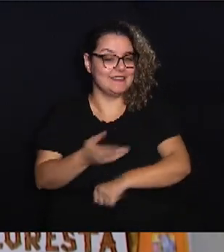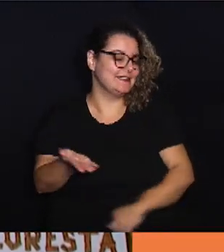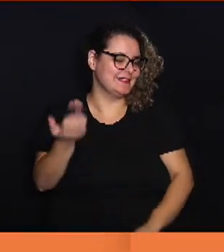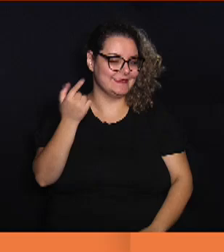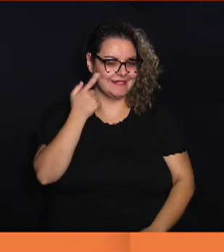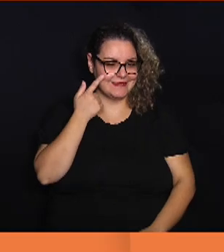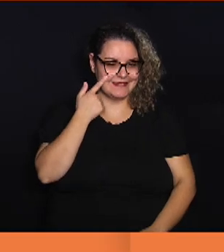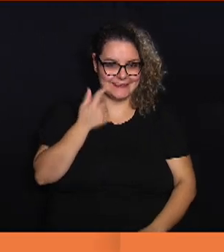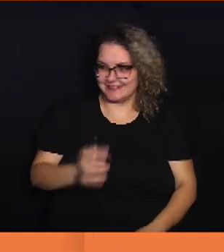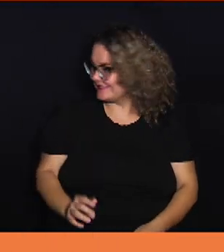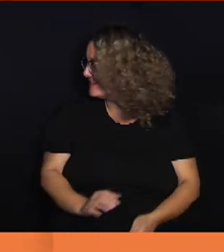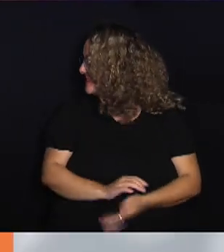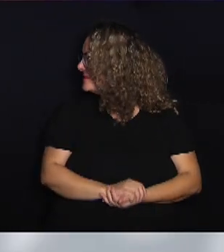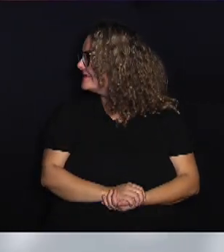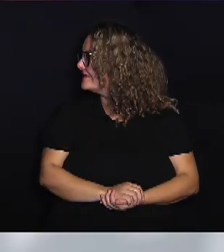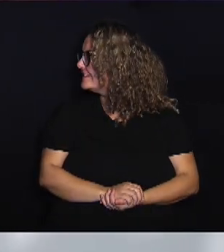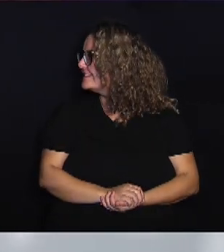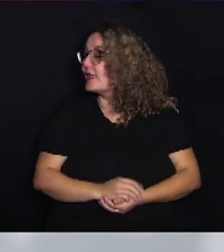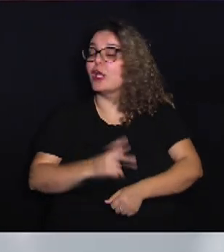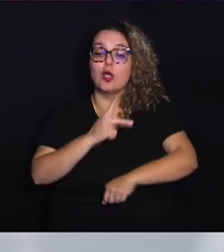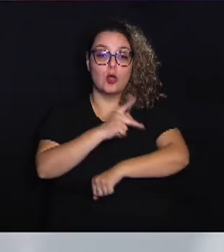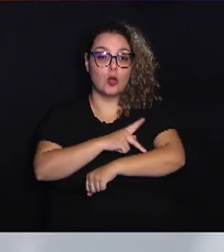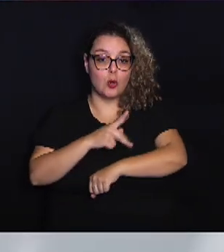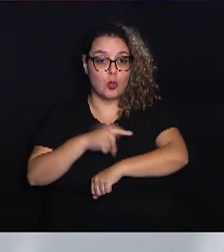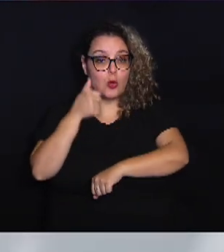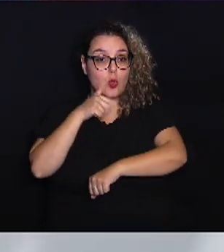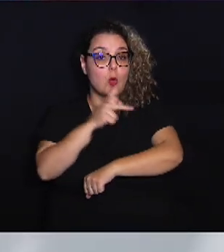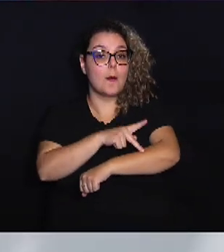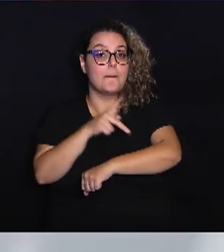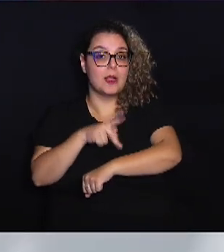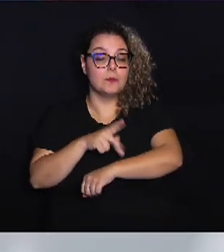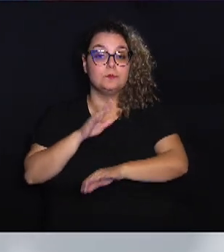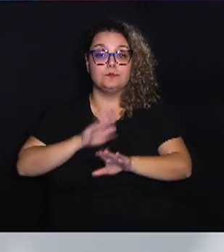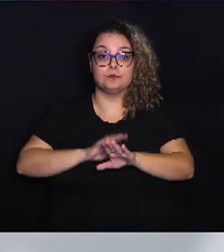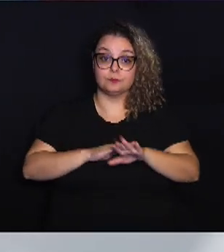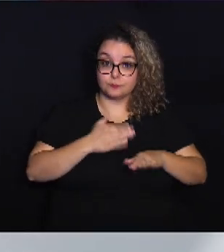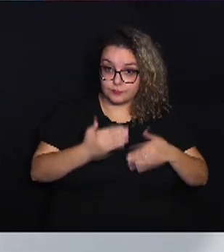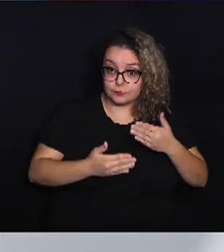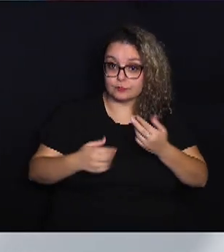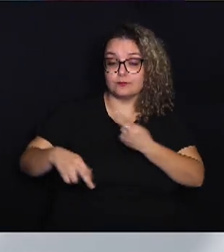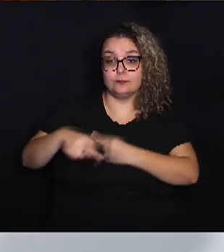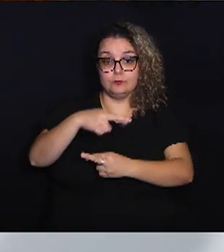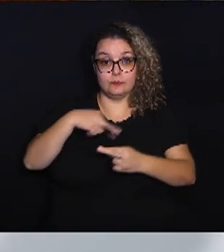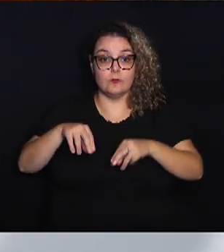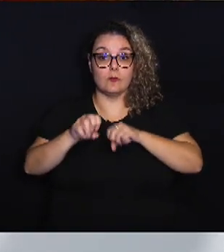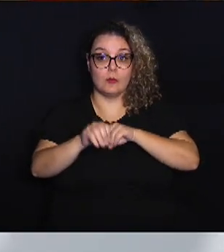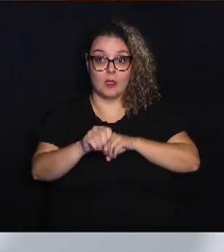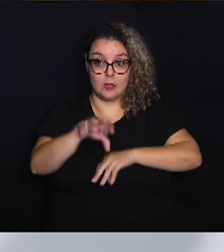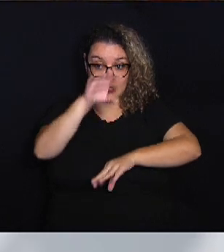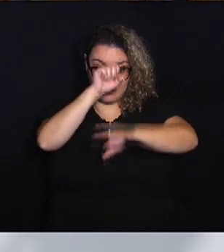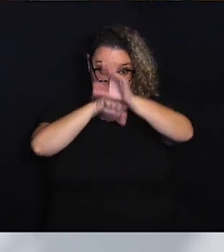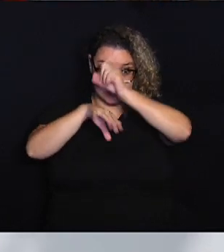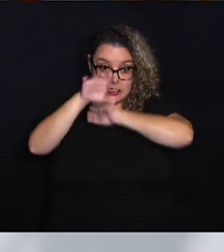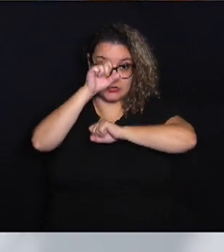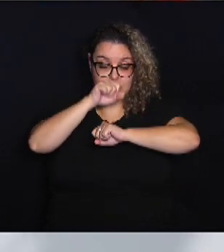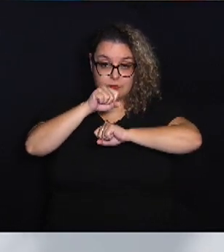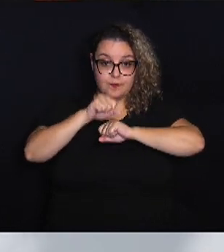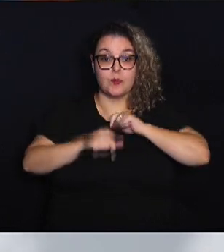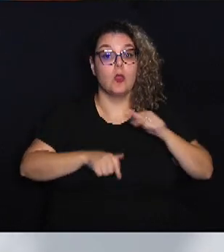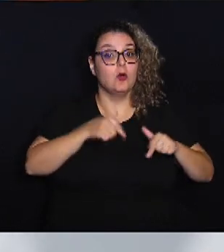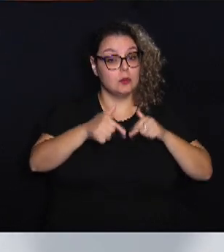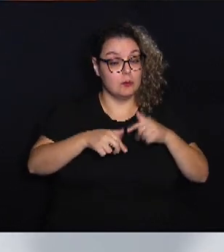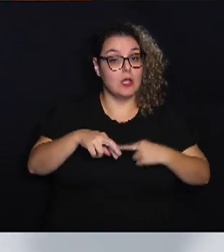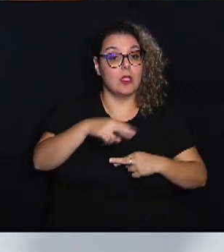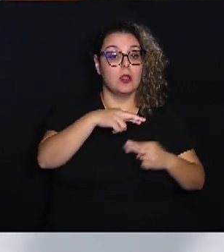se liga aí, bora! O pedagogo ou a pedagoga atua em processos relacionados ao ensino e aprendizagem. O